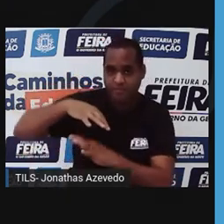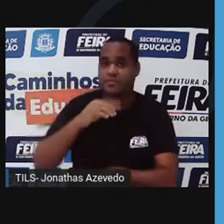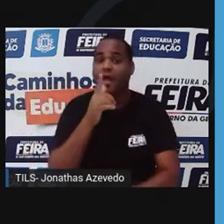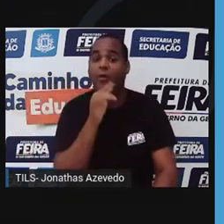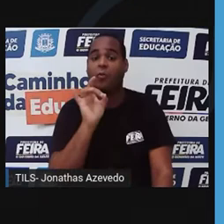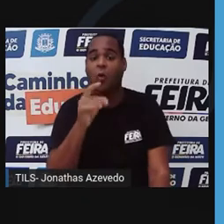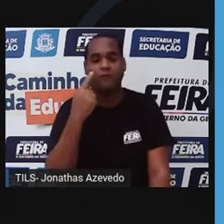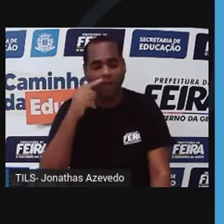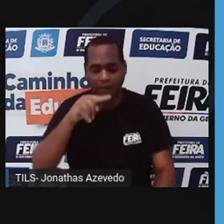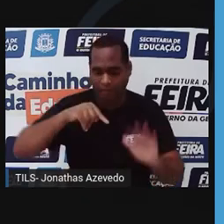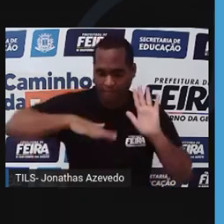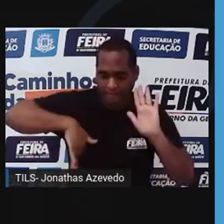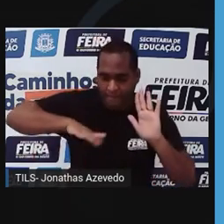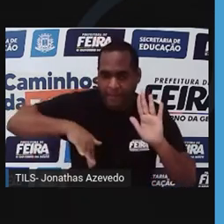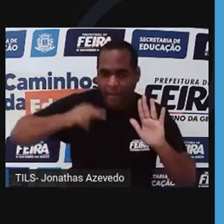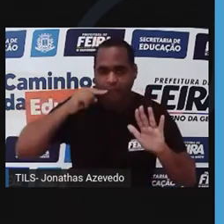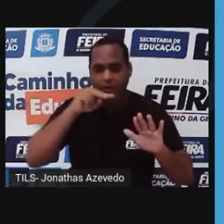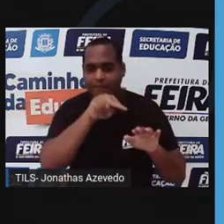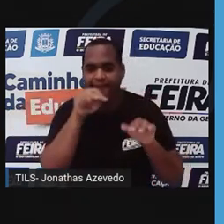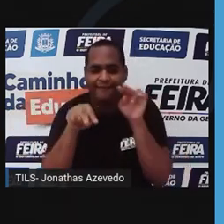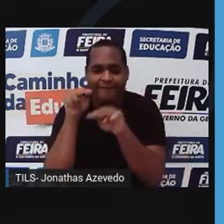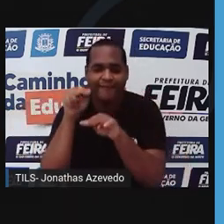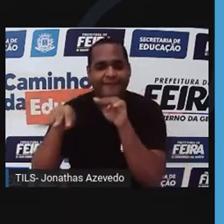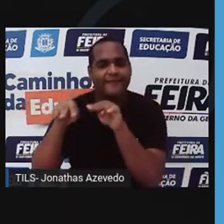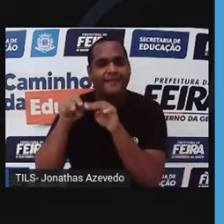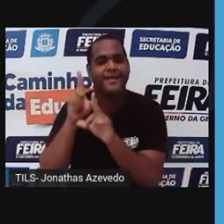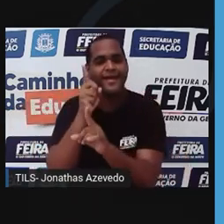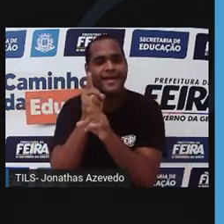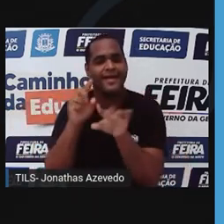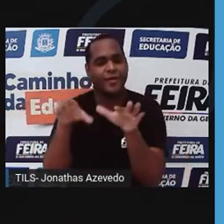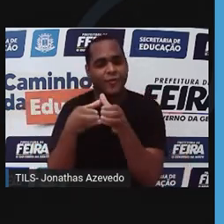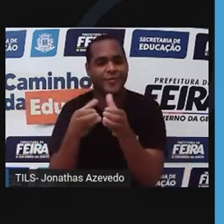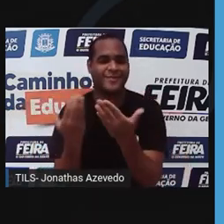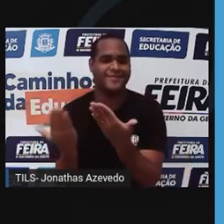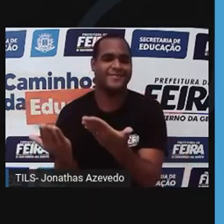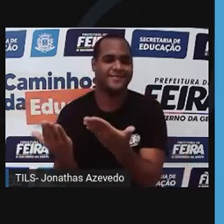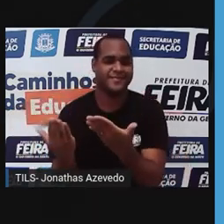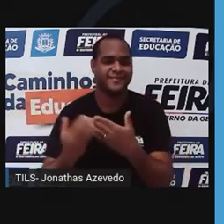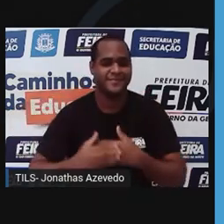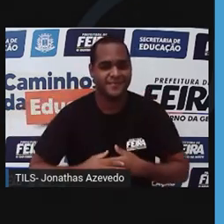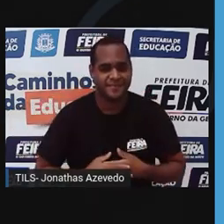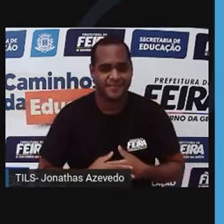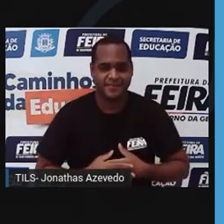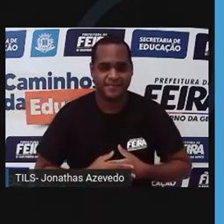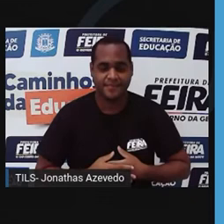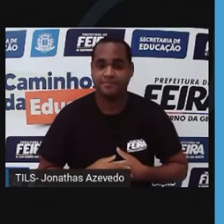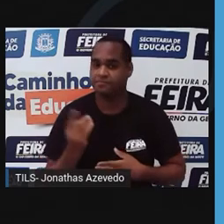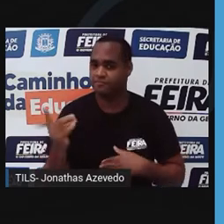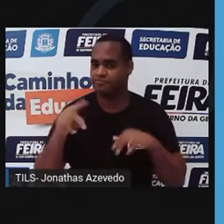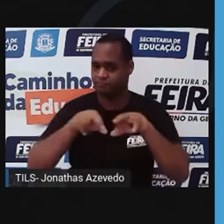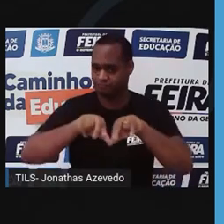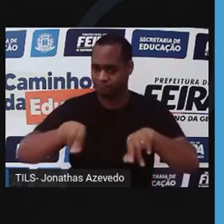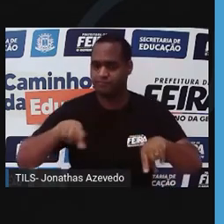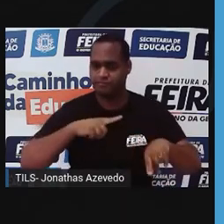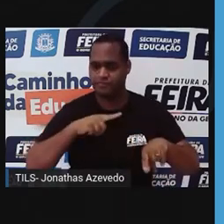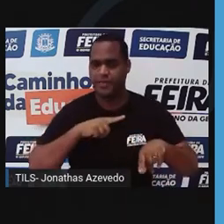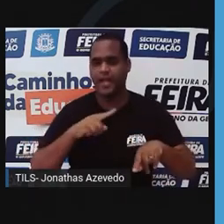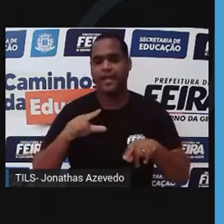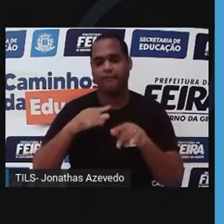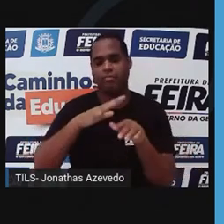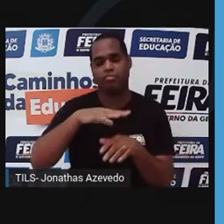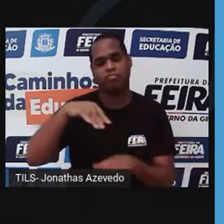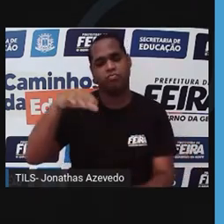água. As lulas estão no grupo dos cefalópodes. A maioria dos moluscos,